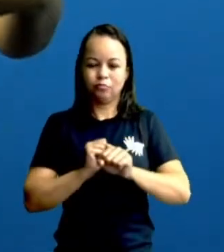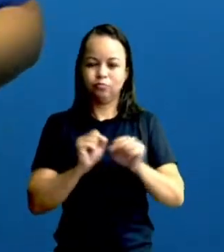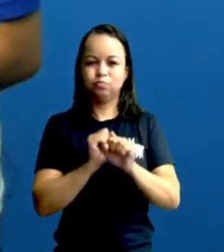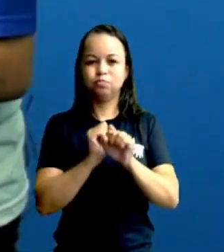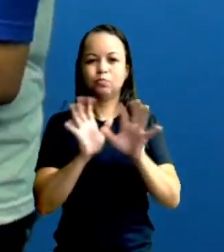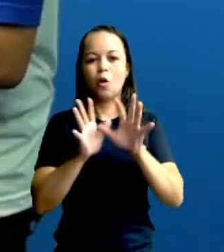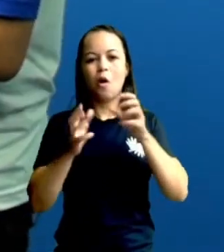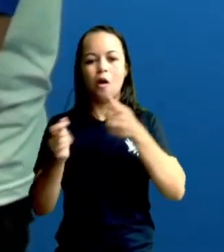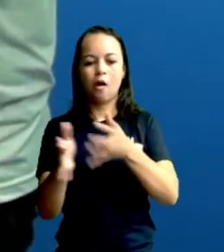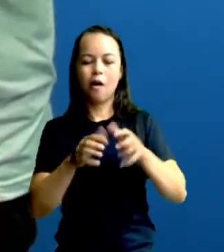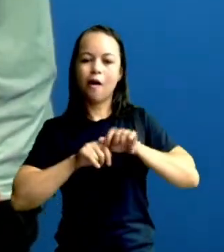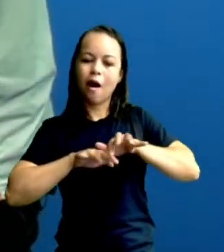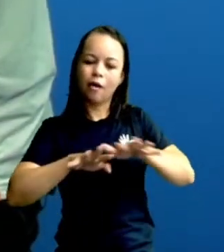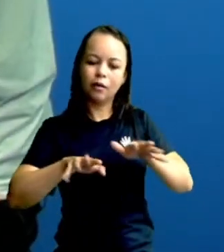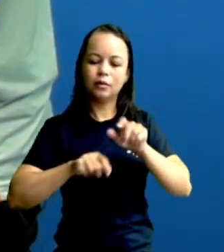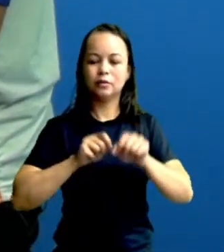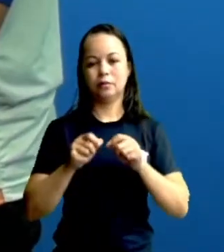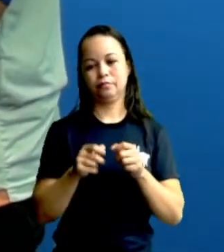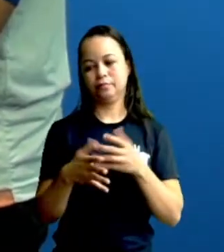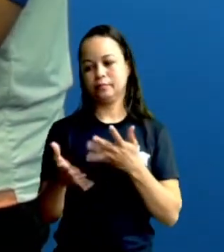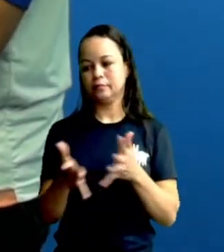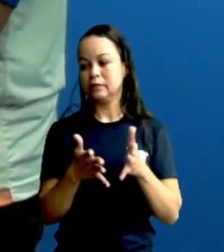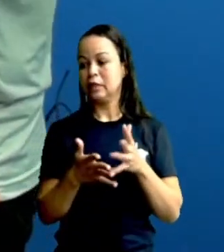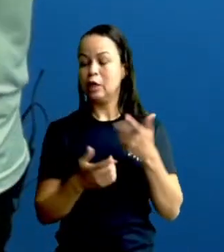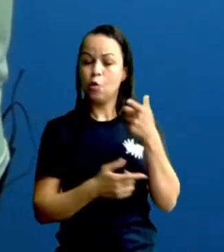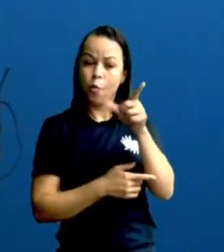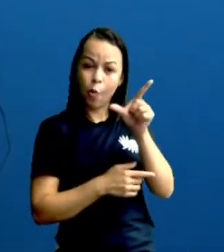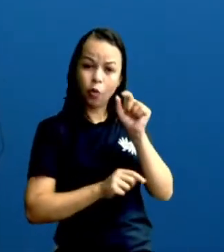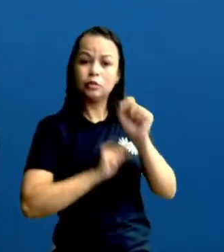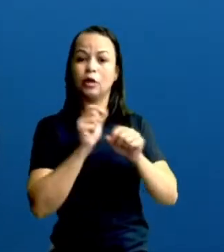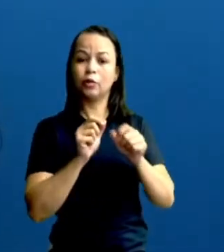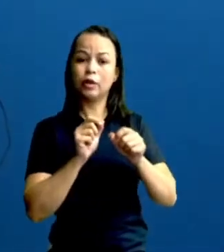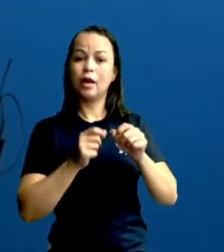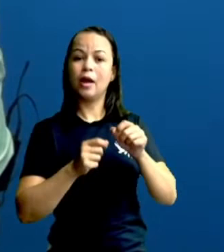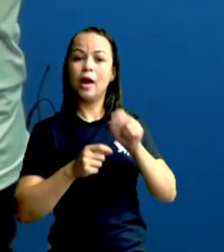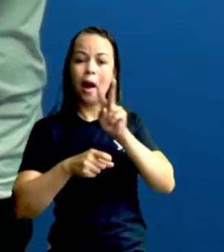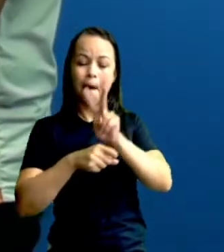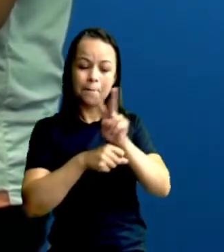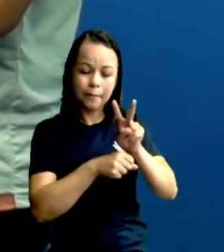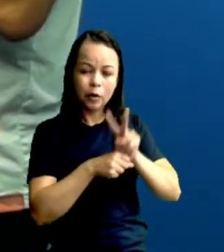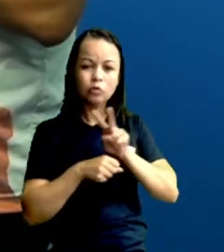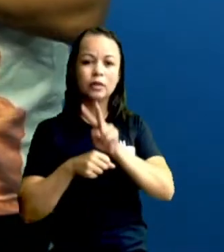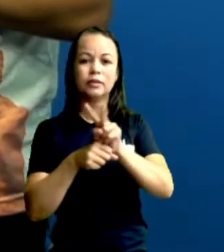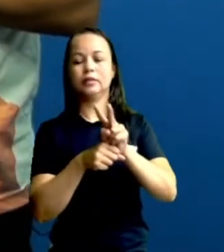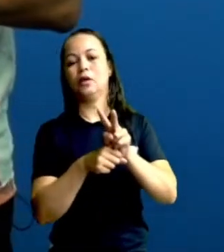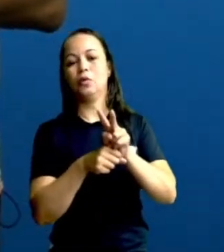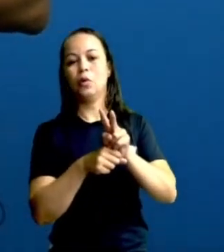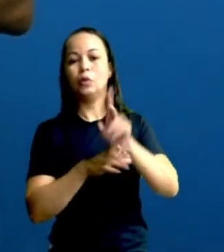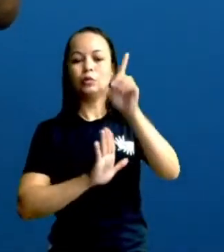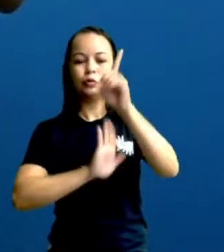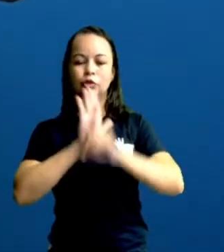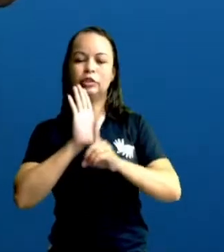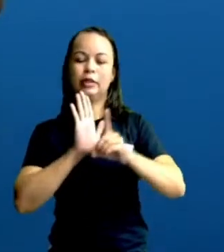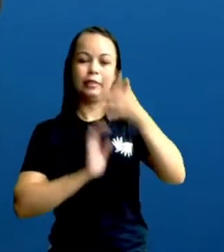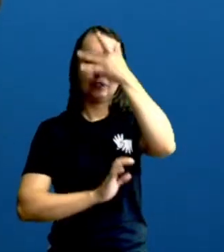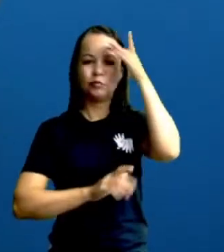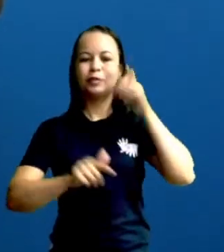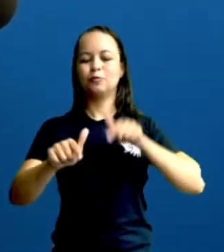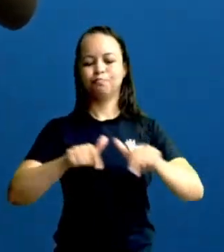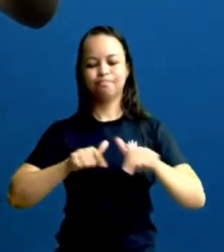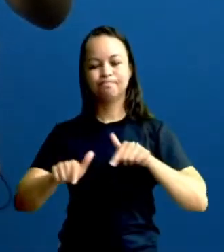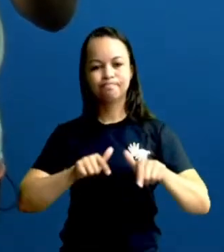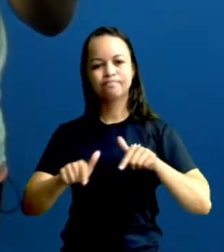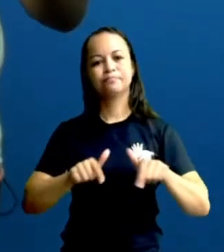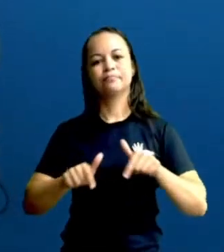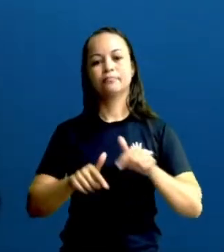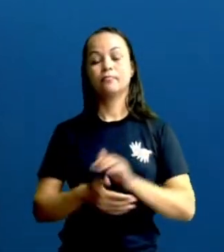muito alto. E outro ponto que a gente não pode deixar de considerar, que é a proteção aos direitos dos trabalhadores. Tem a ver